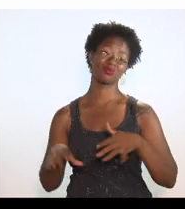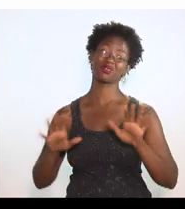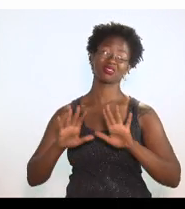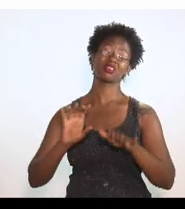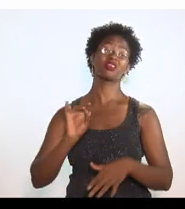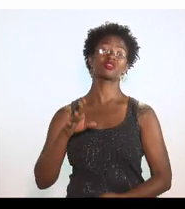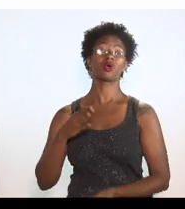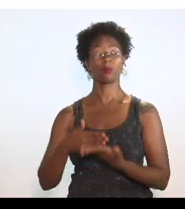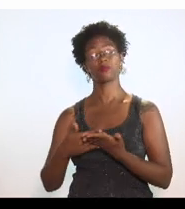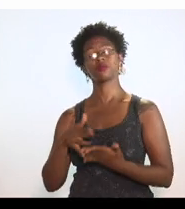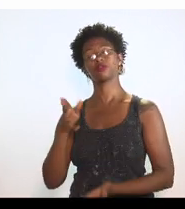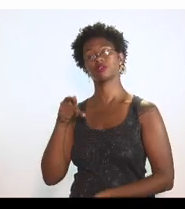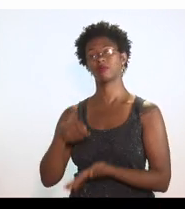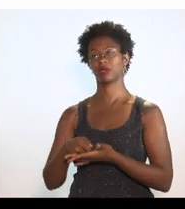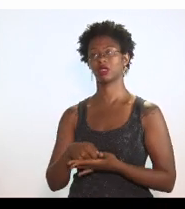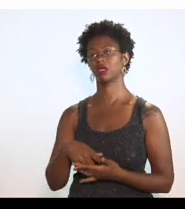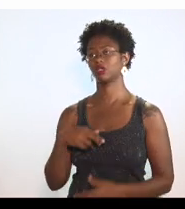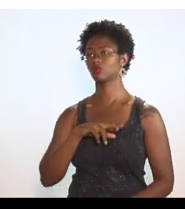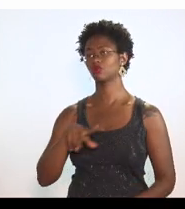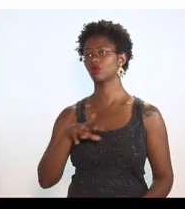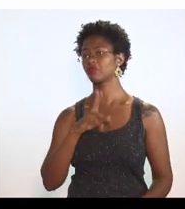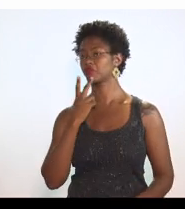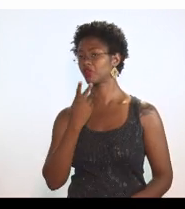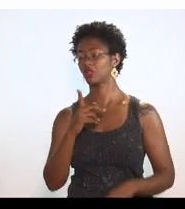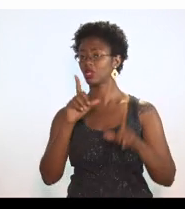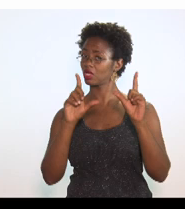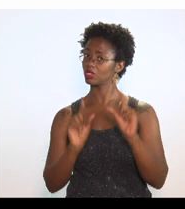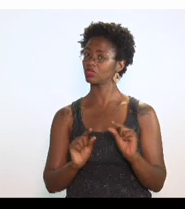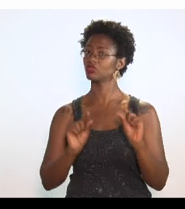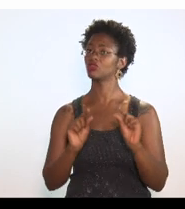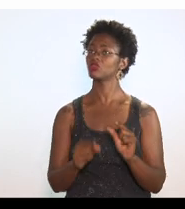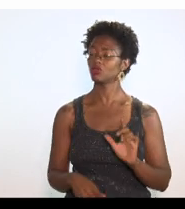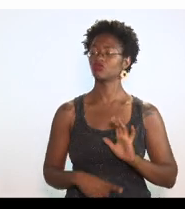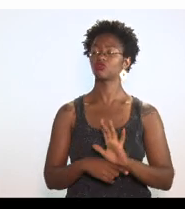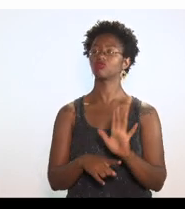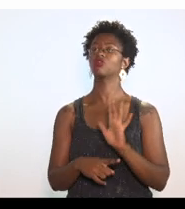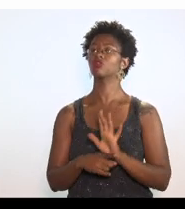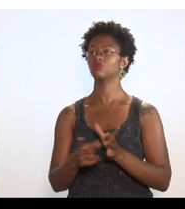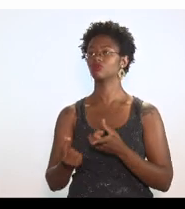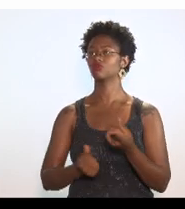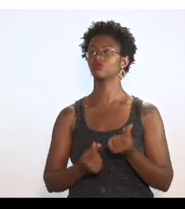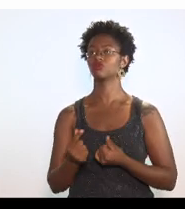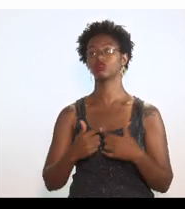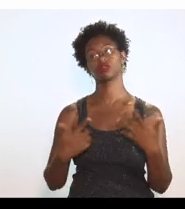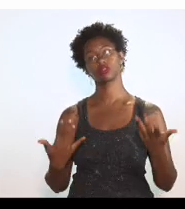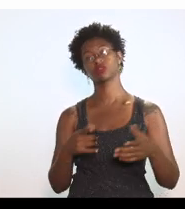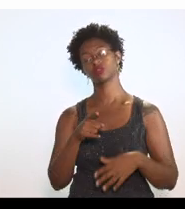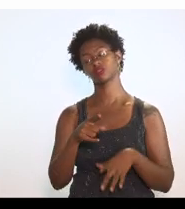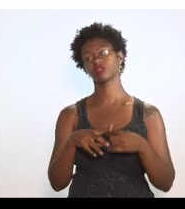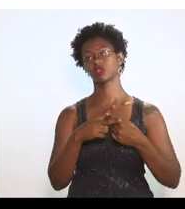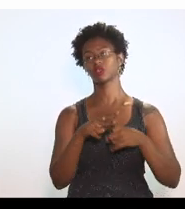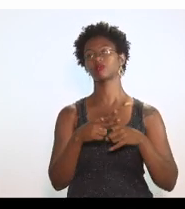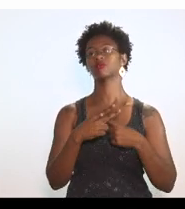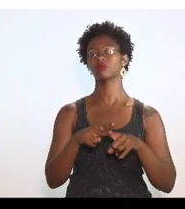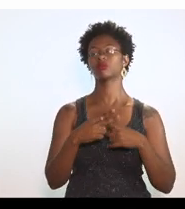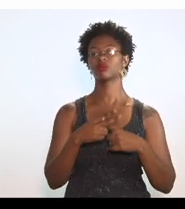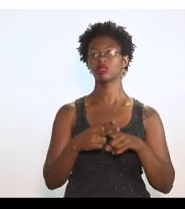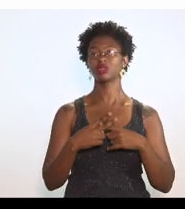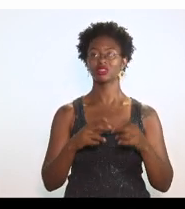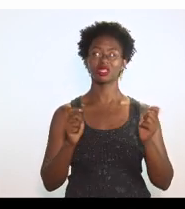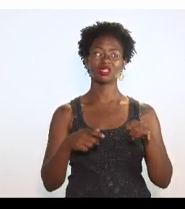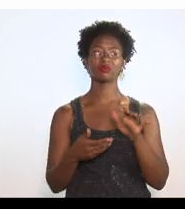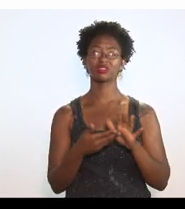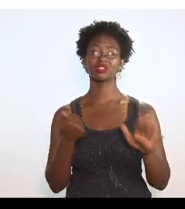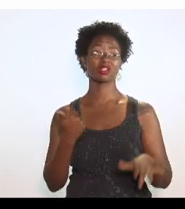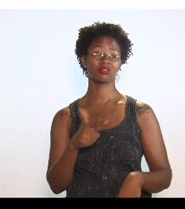passar a pagar. A gente não está falando aqui de redução de contribuição, então essa emenda, ainda que é aprovada, é inexequível, porque não vai ter